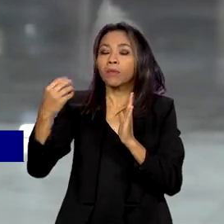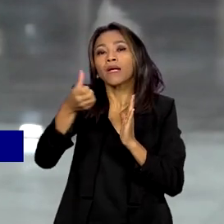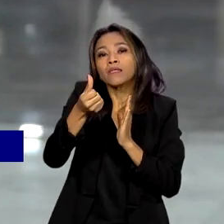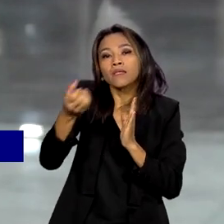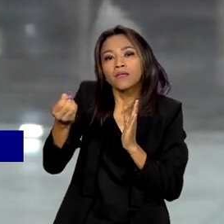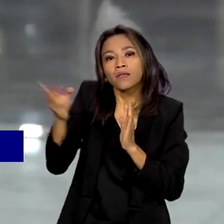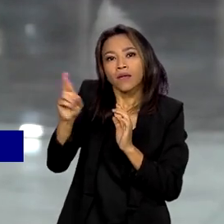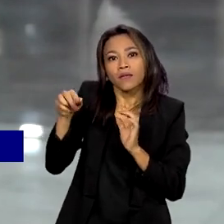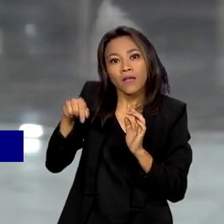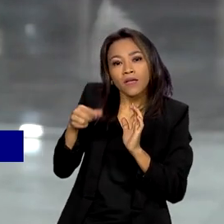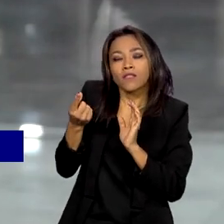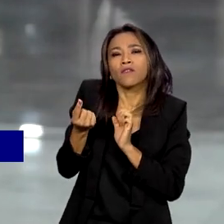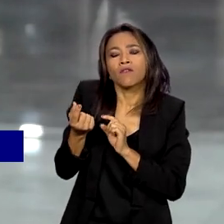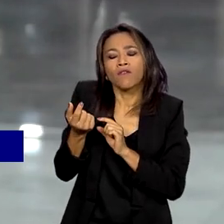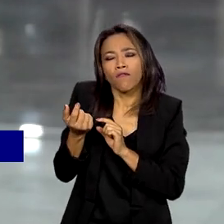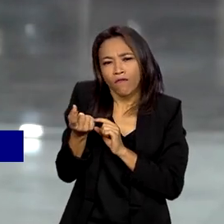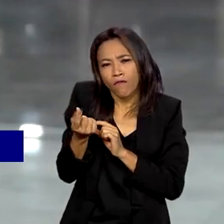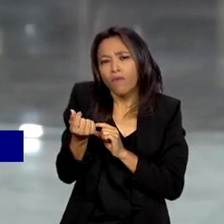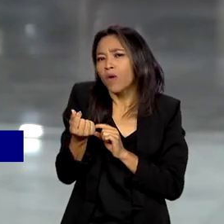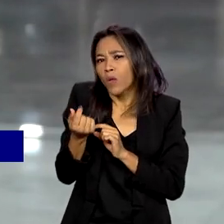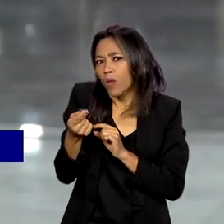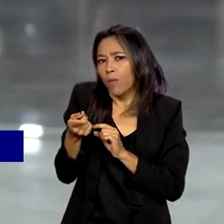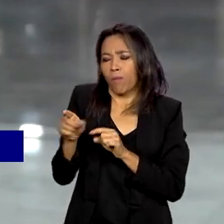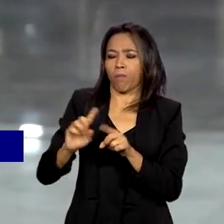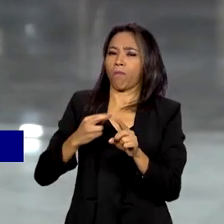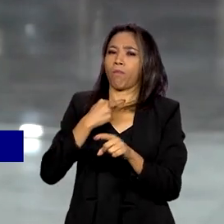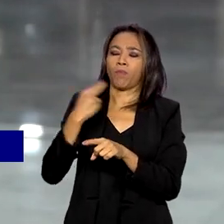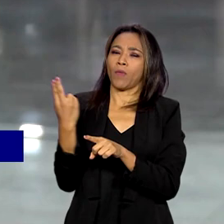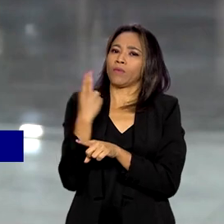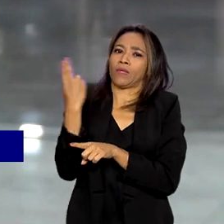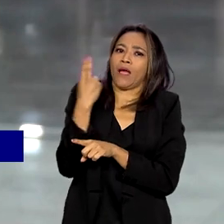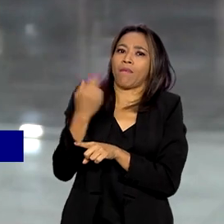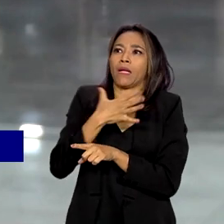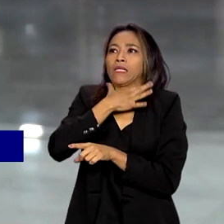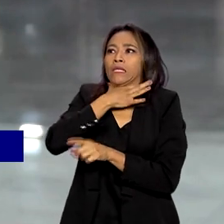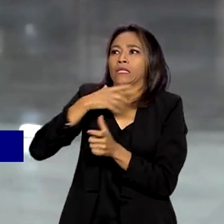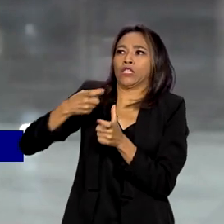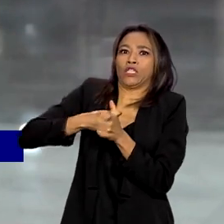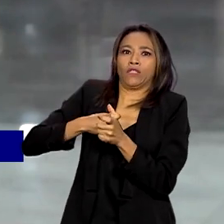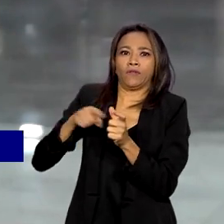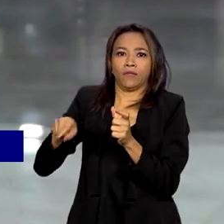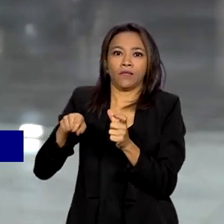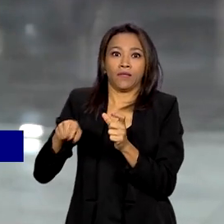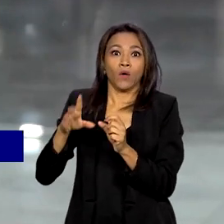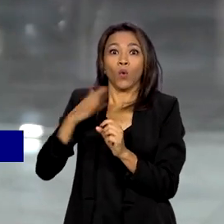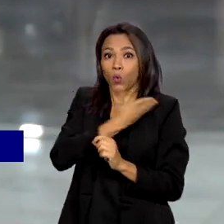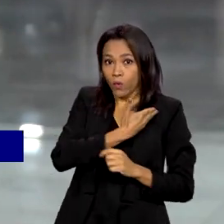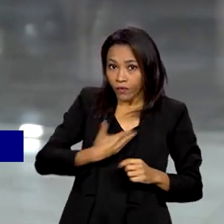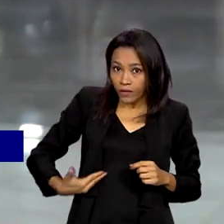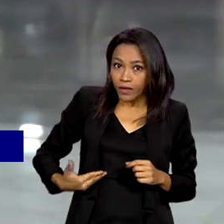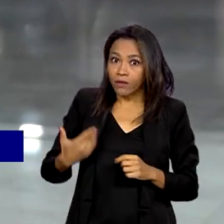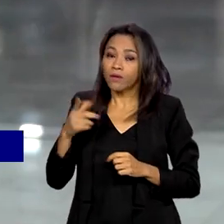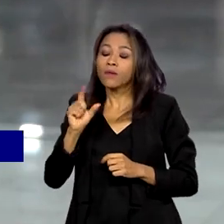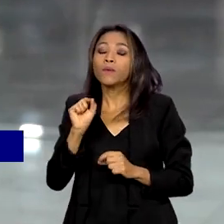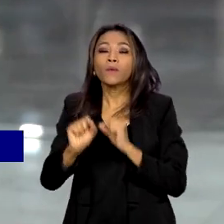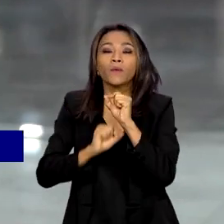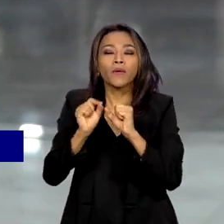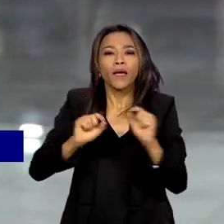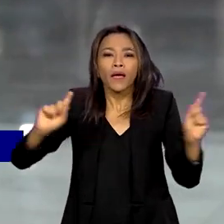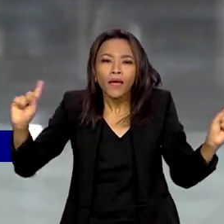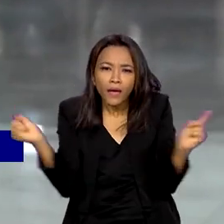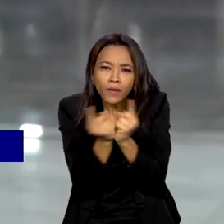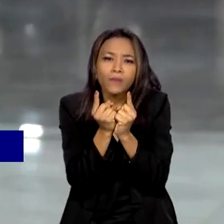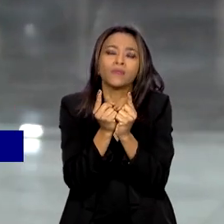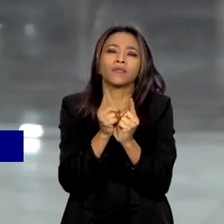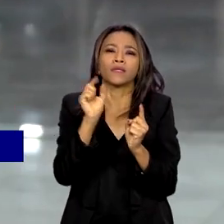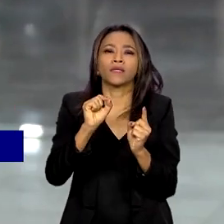Esse valor não pode ser comprometido com dívidas. O governo também quer simplificar a comunicação entre pessoas